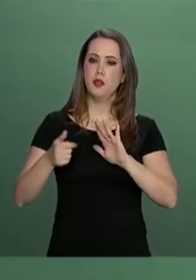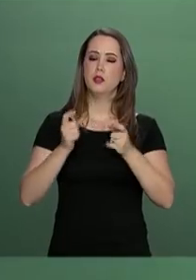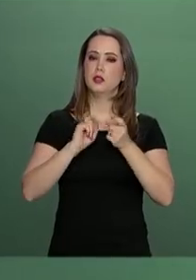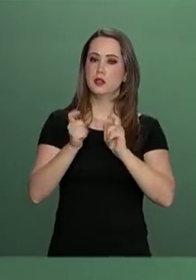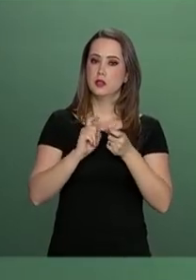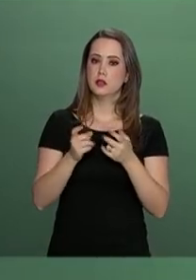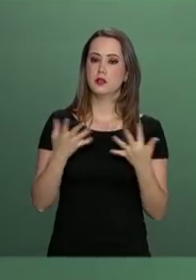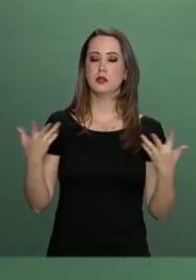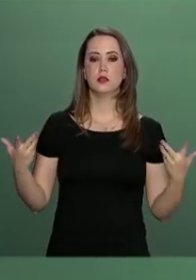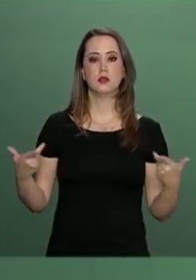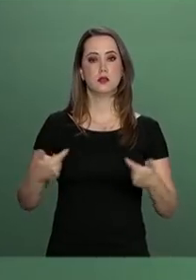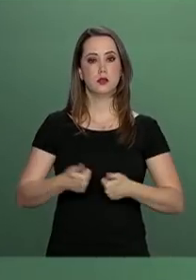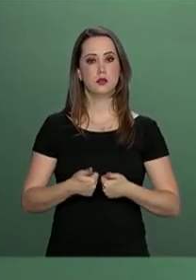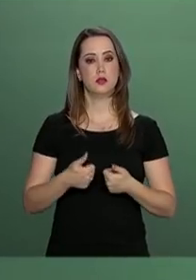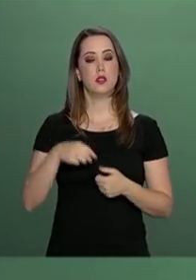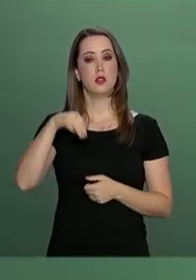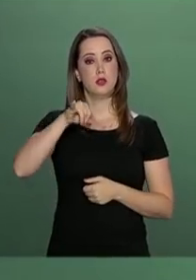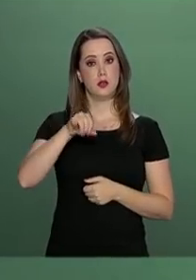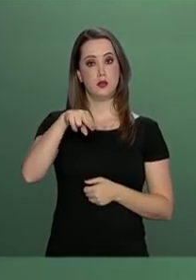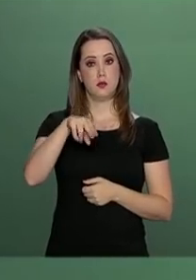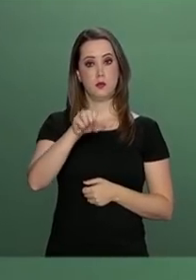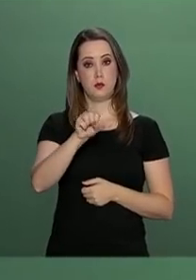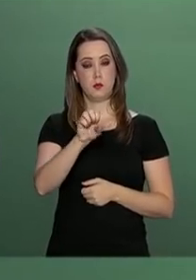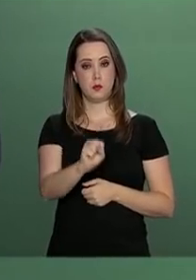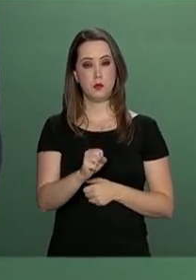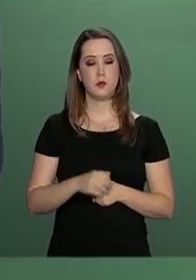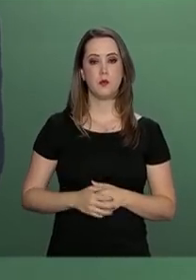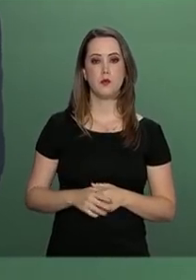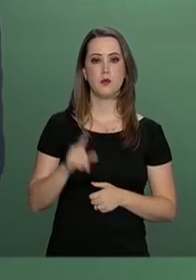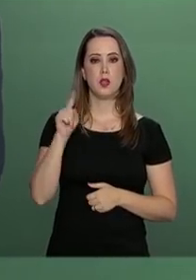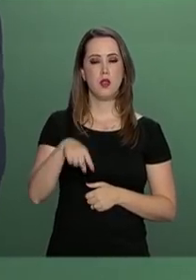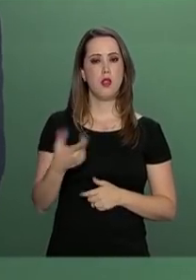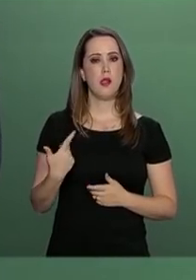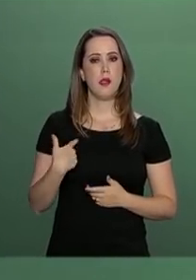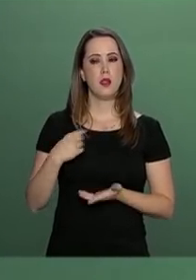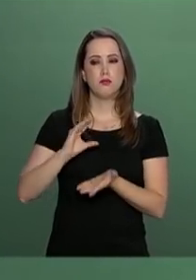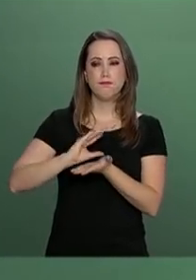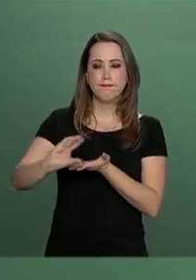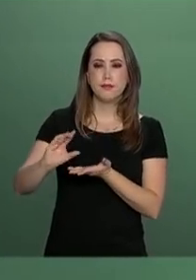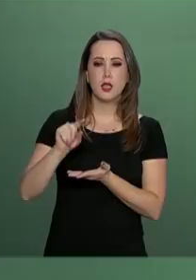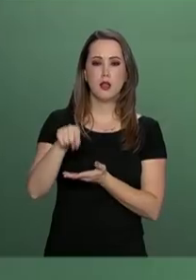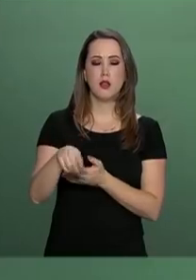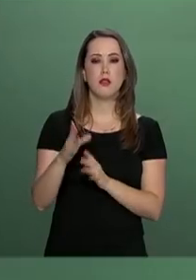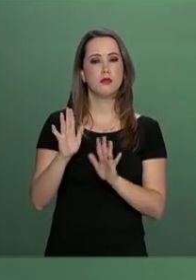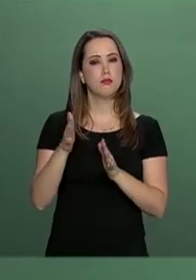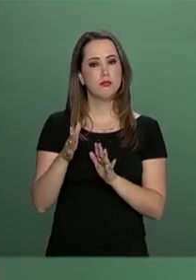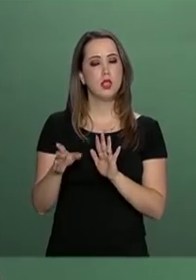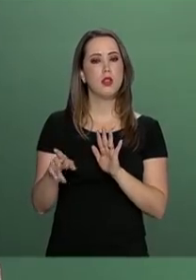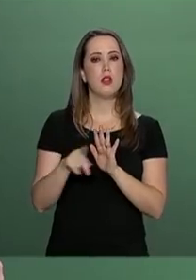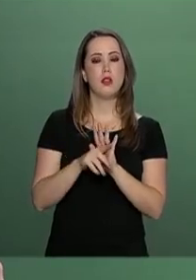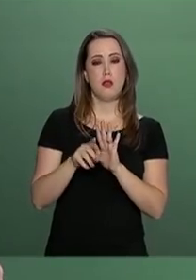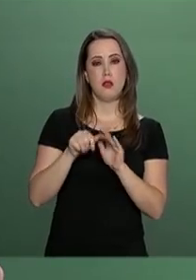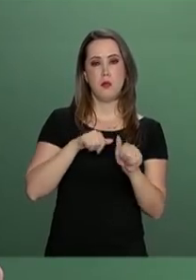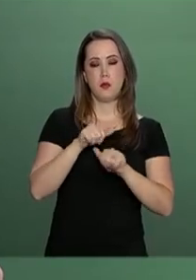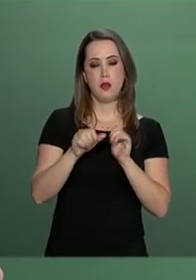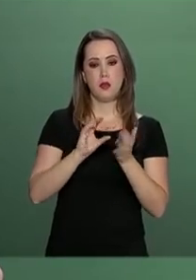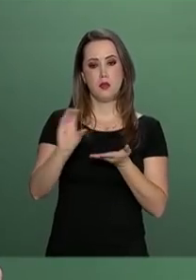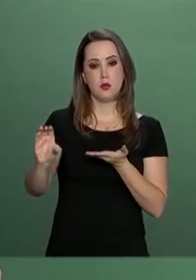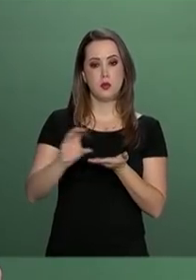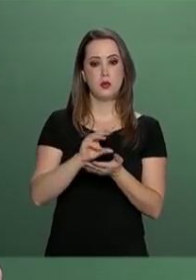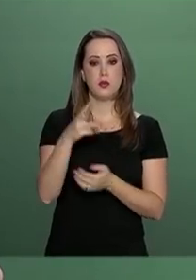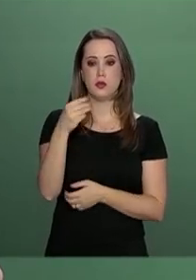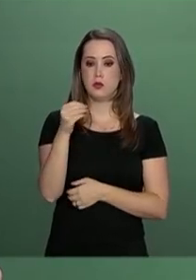e da eficiência do INSS. Serão redirecionados aproximadamente 300 milhões